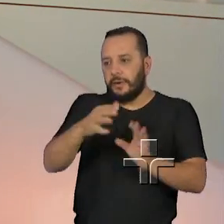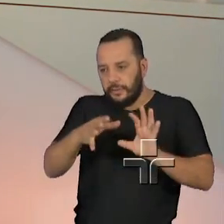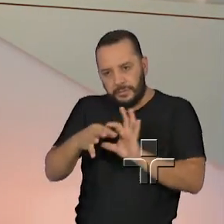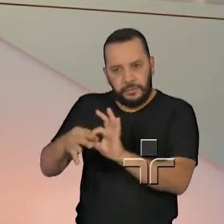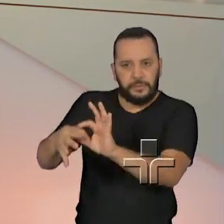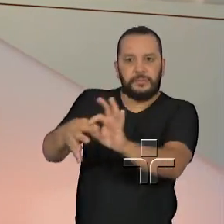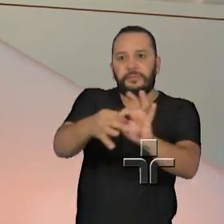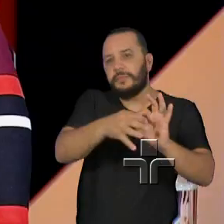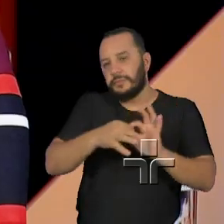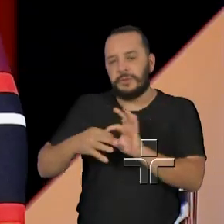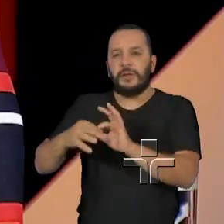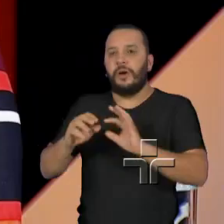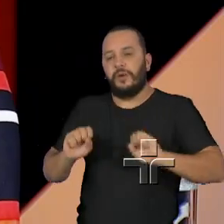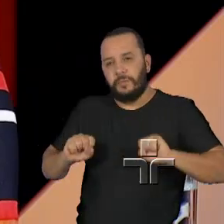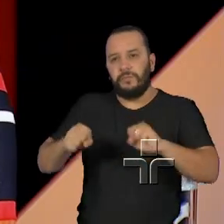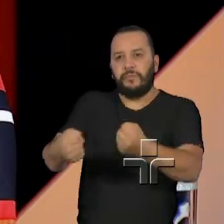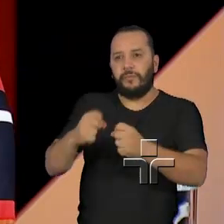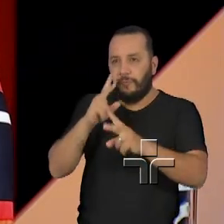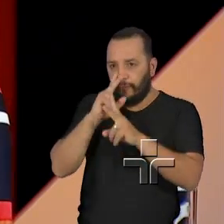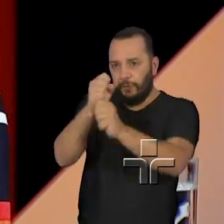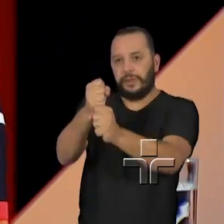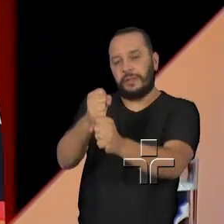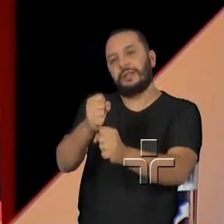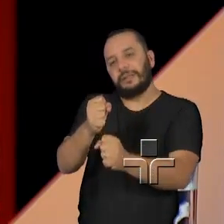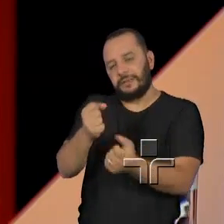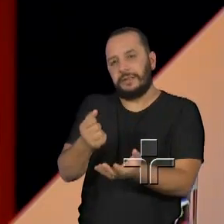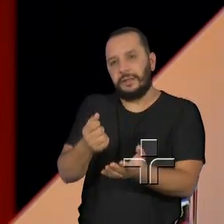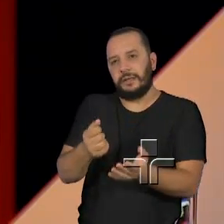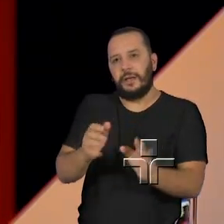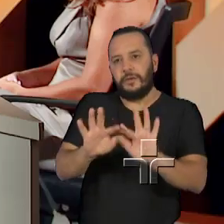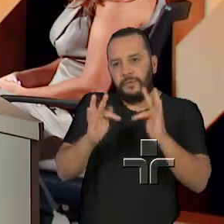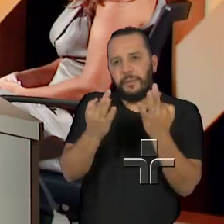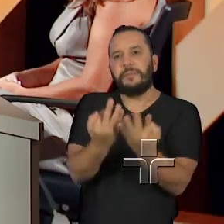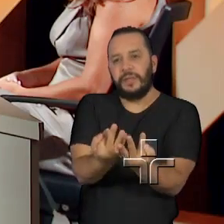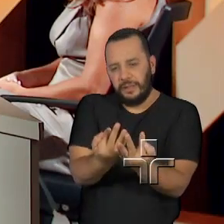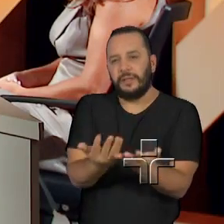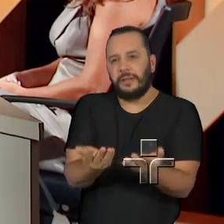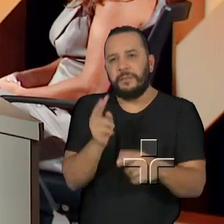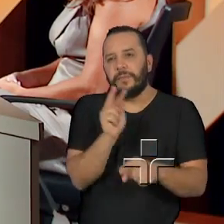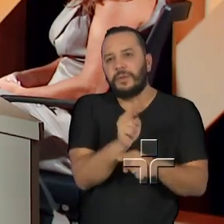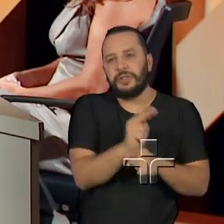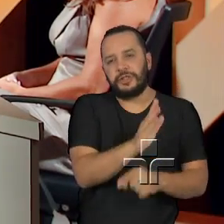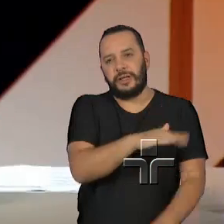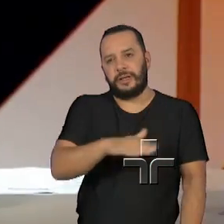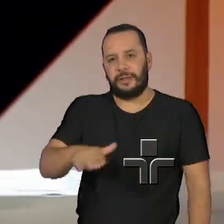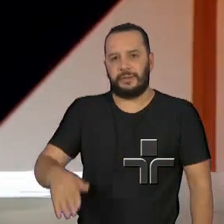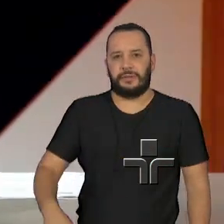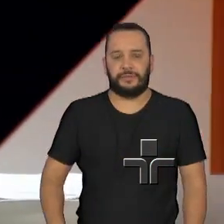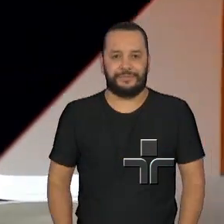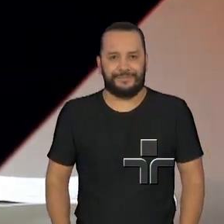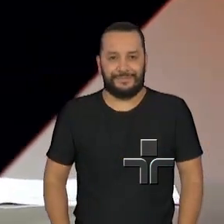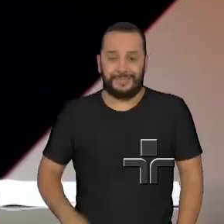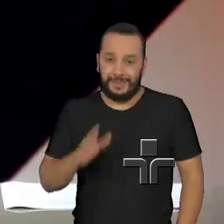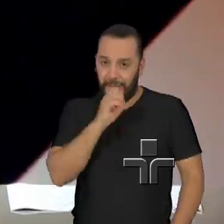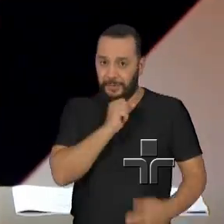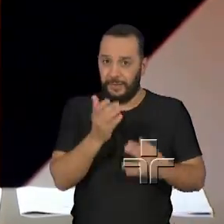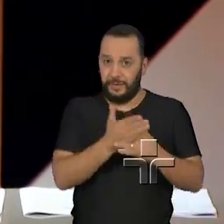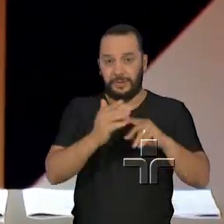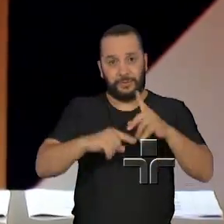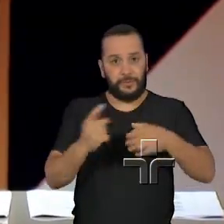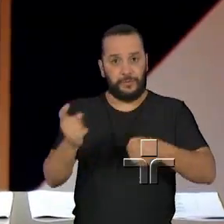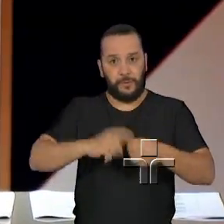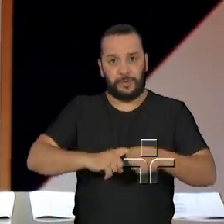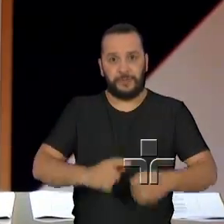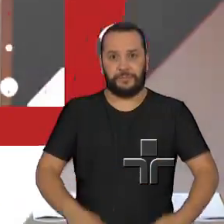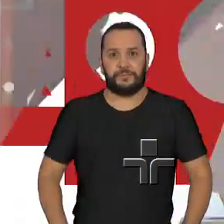de fortalecer a estrutura familiar e proteger. Tudo bem. Vamos para um intervalo rápido, a gente